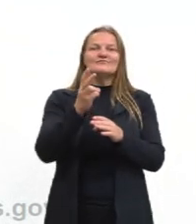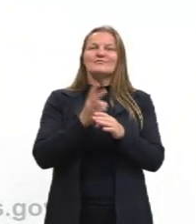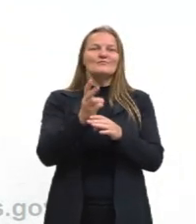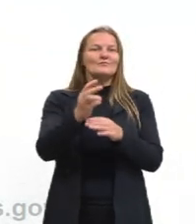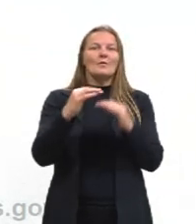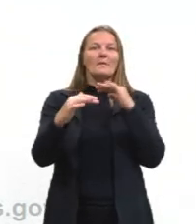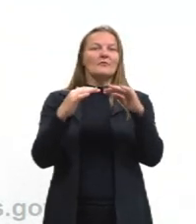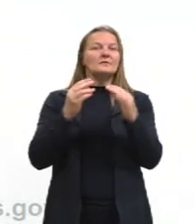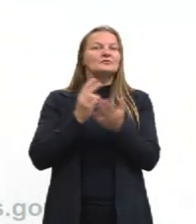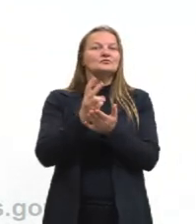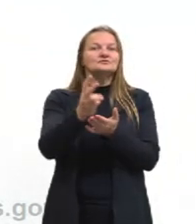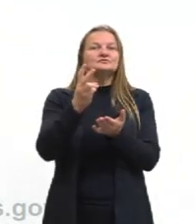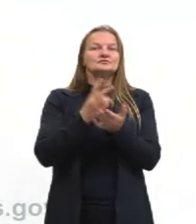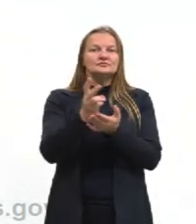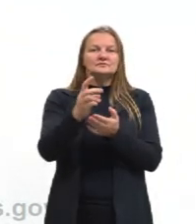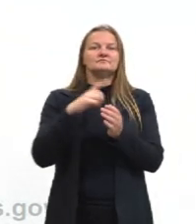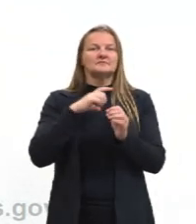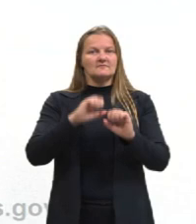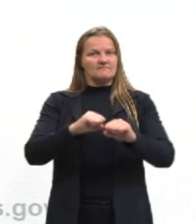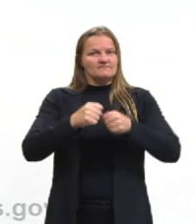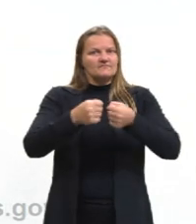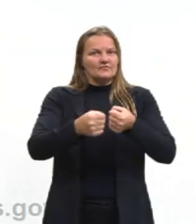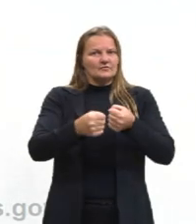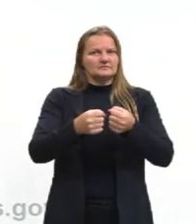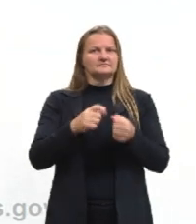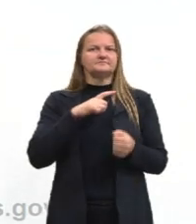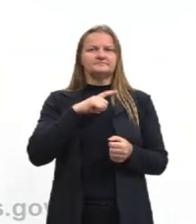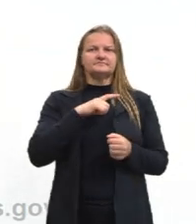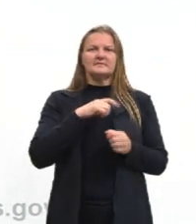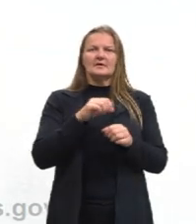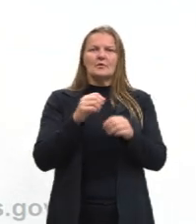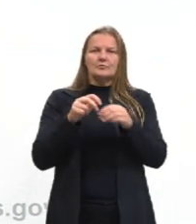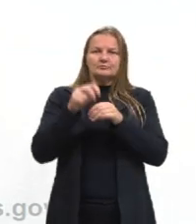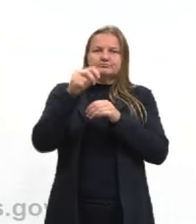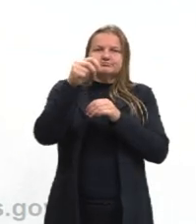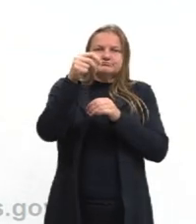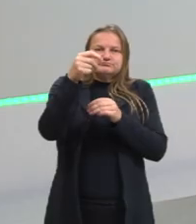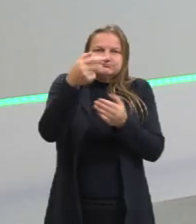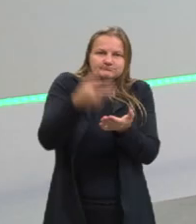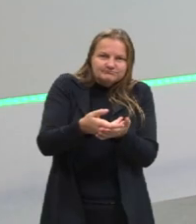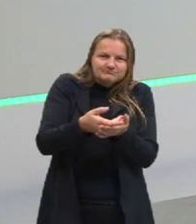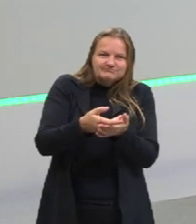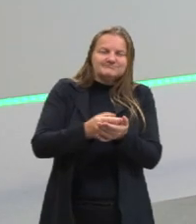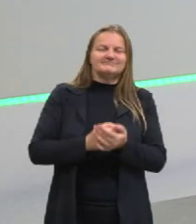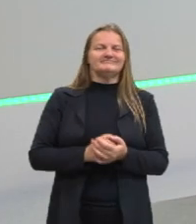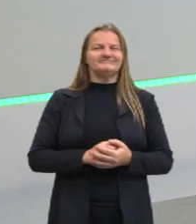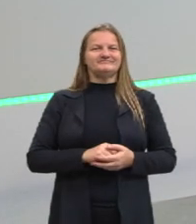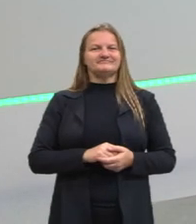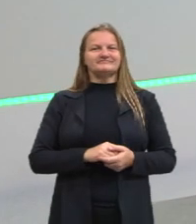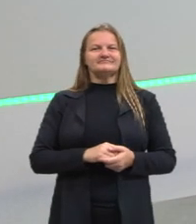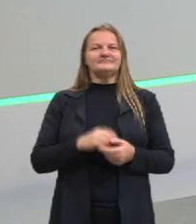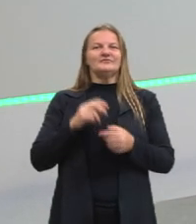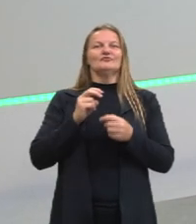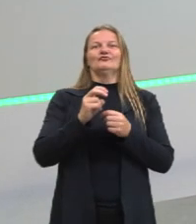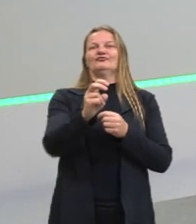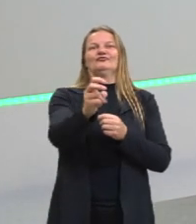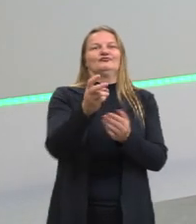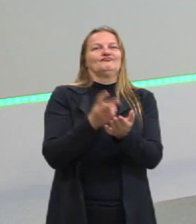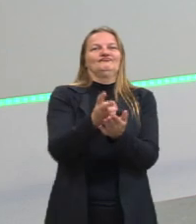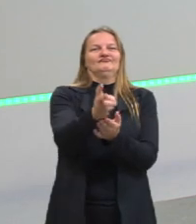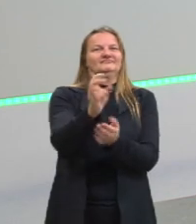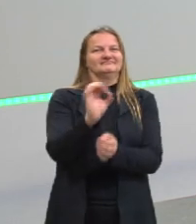Só que como a gente tem, né, as forças agindo ali, ele acaba caindo. Ele não vai permanecer em movimento para sempre, tá?